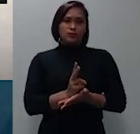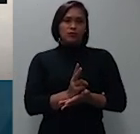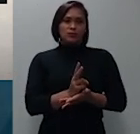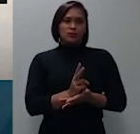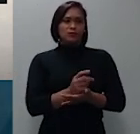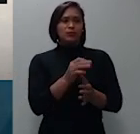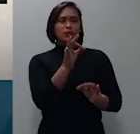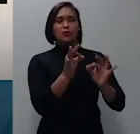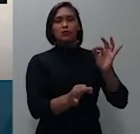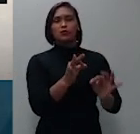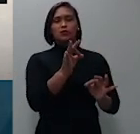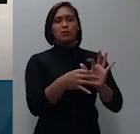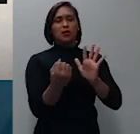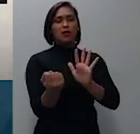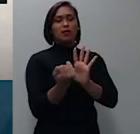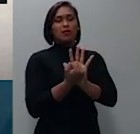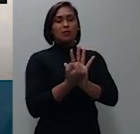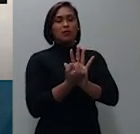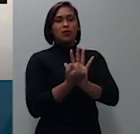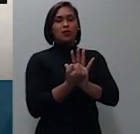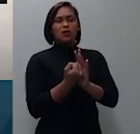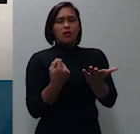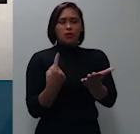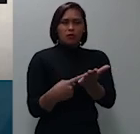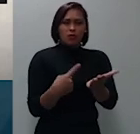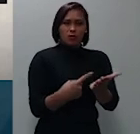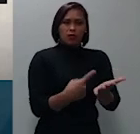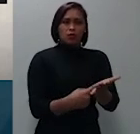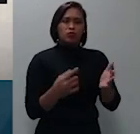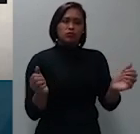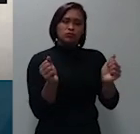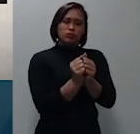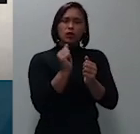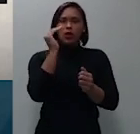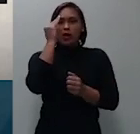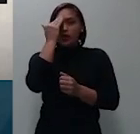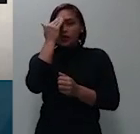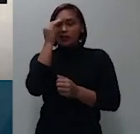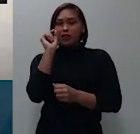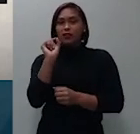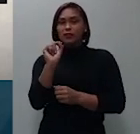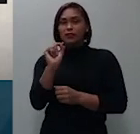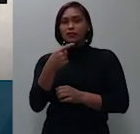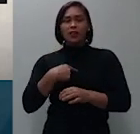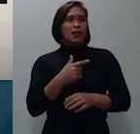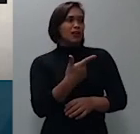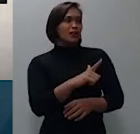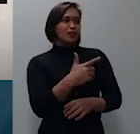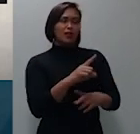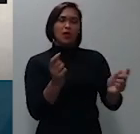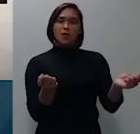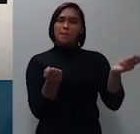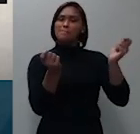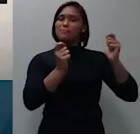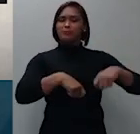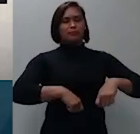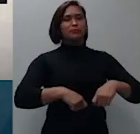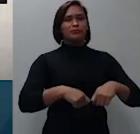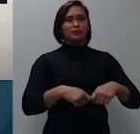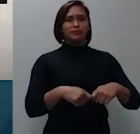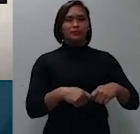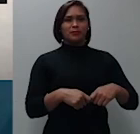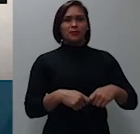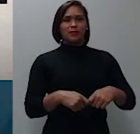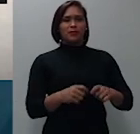homologação do acordo entendi que não era o caso de mais